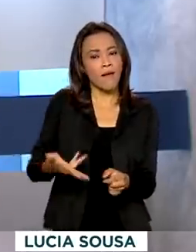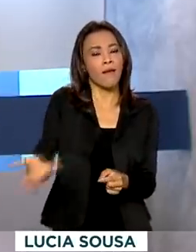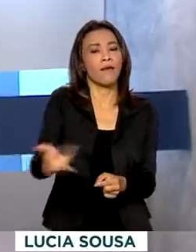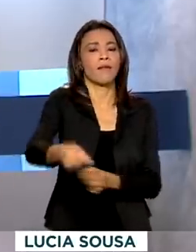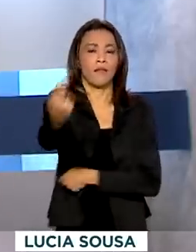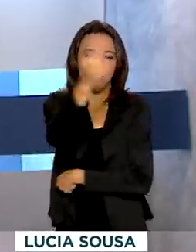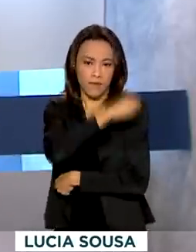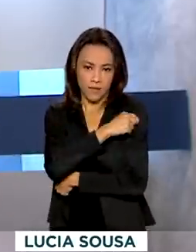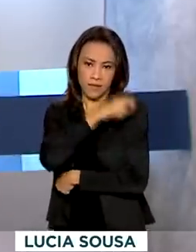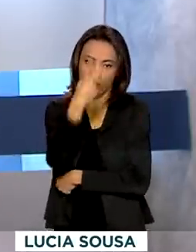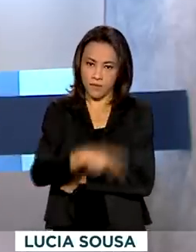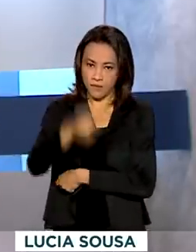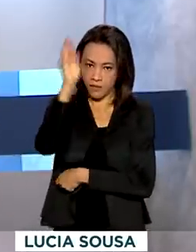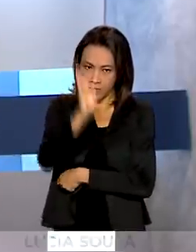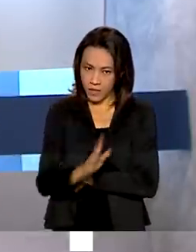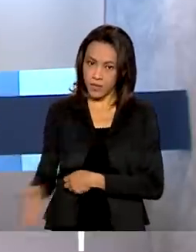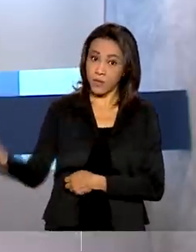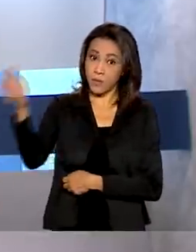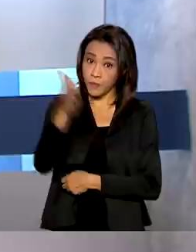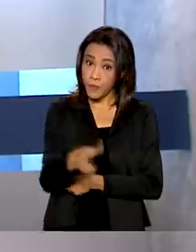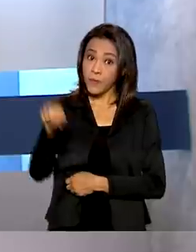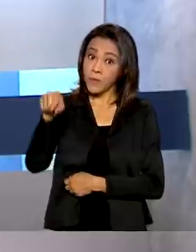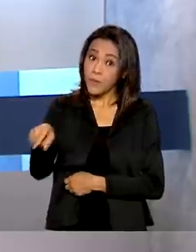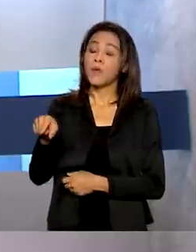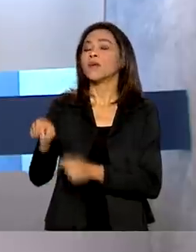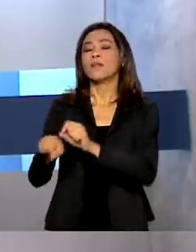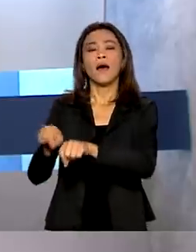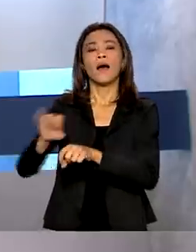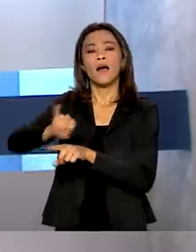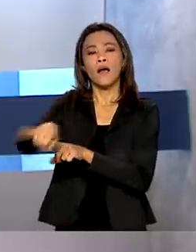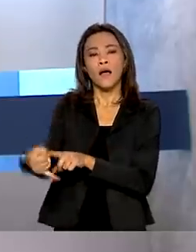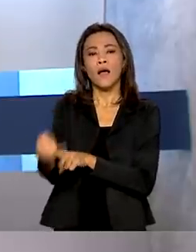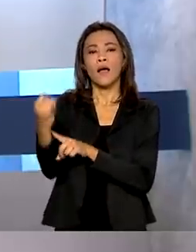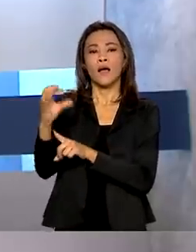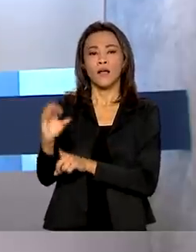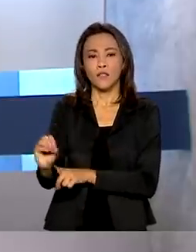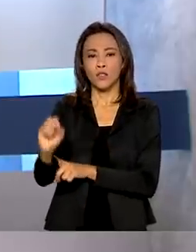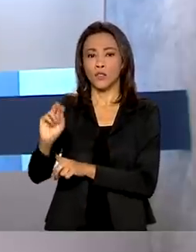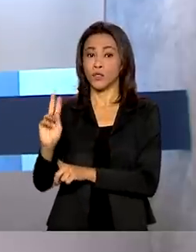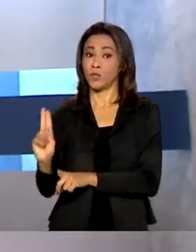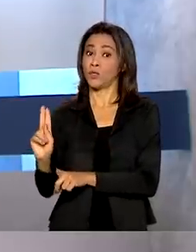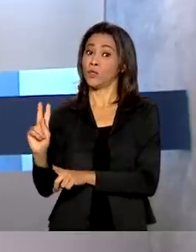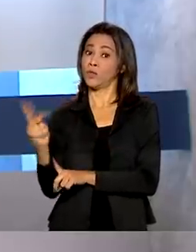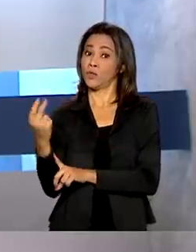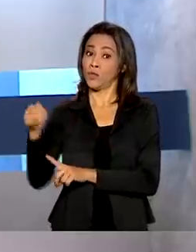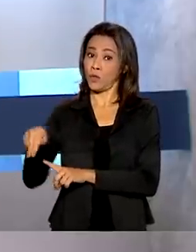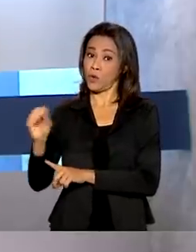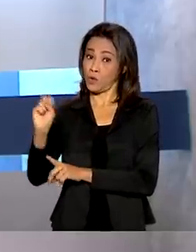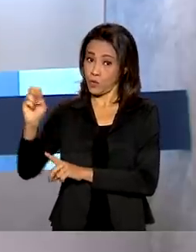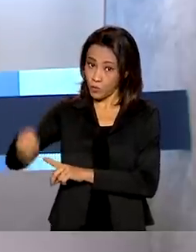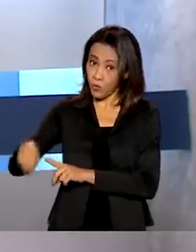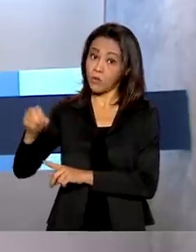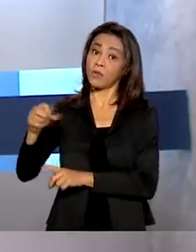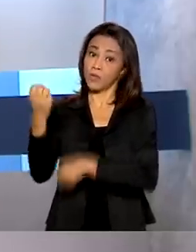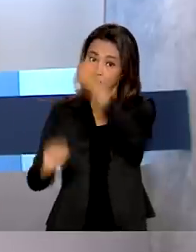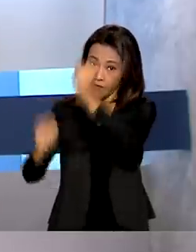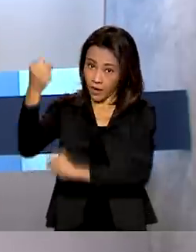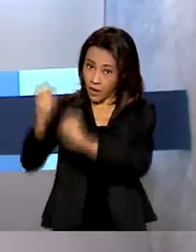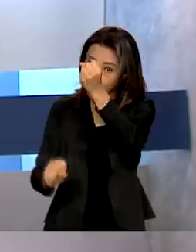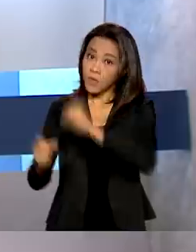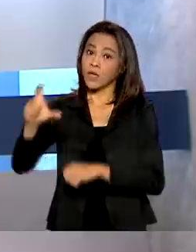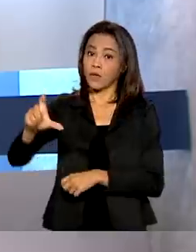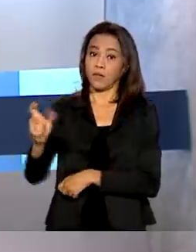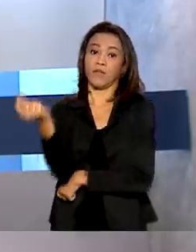O imunizante da farmacêutica Johnson & Johnson é aplicado em dose única e a distribuição para